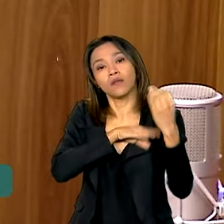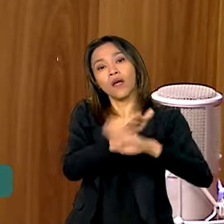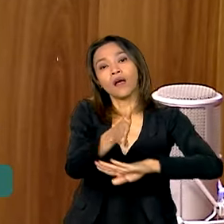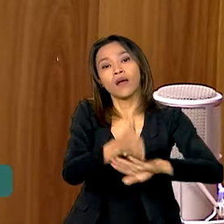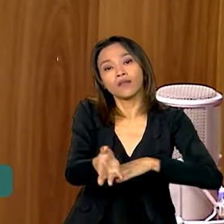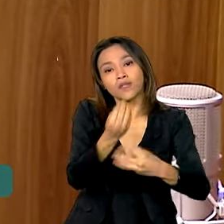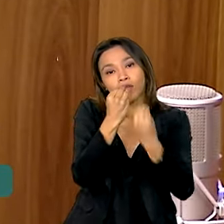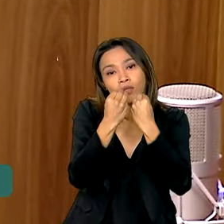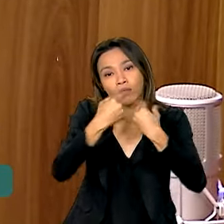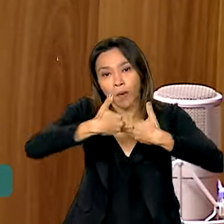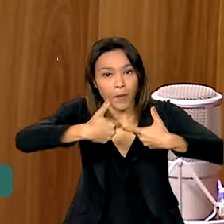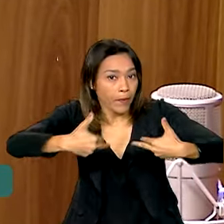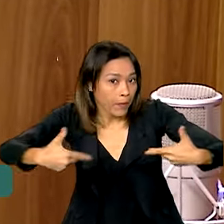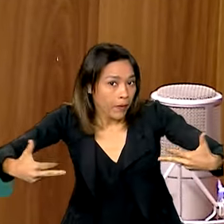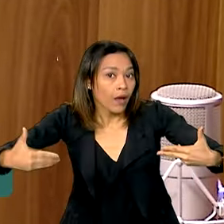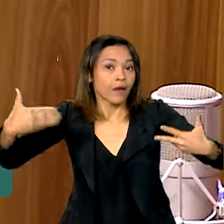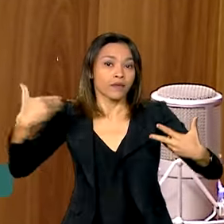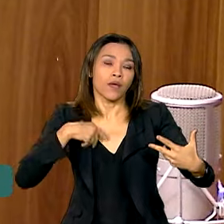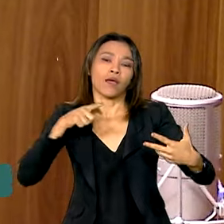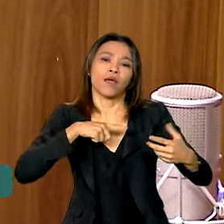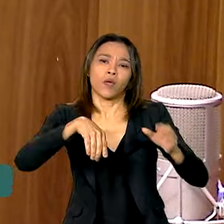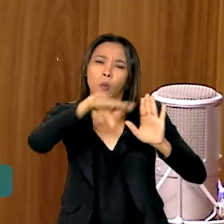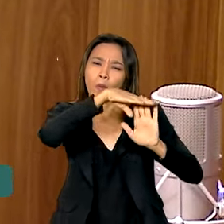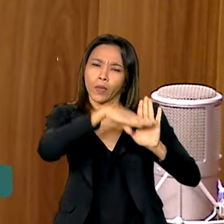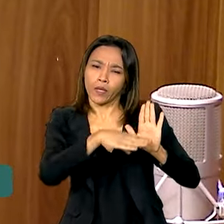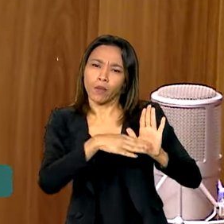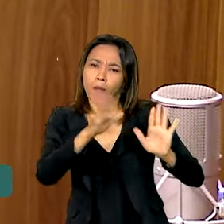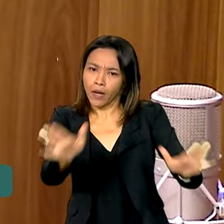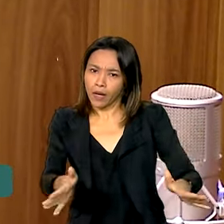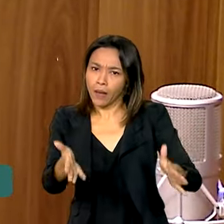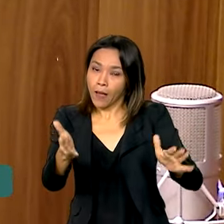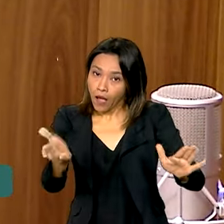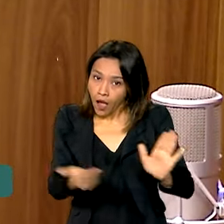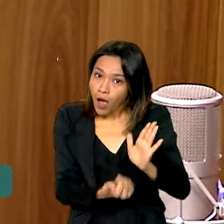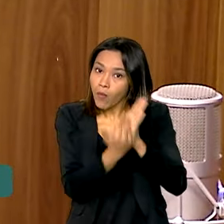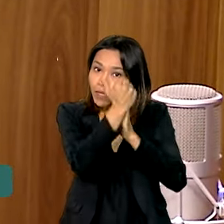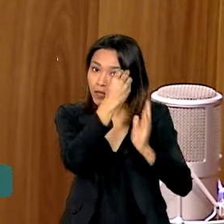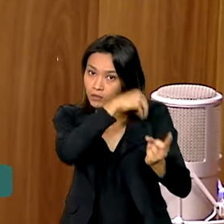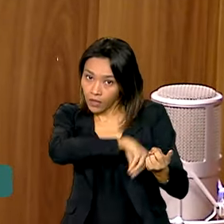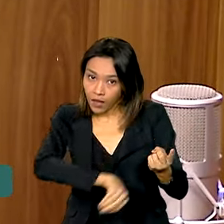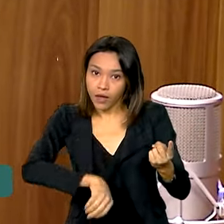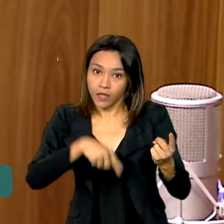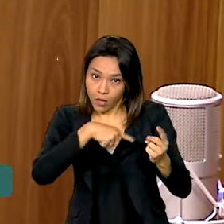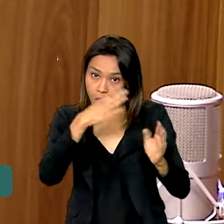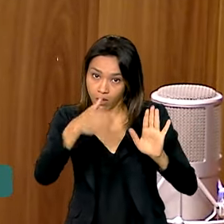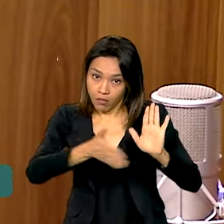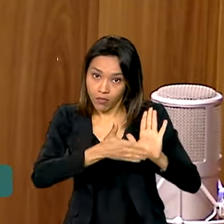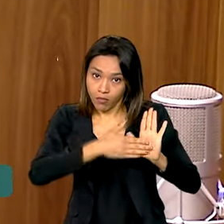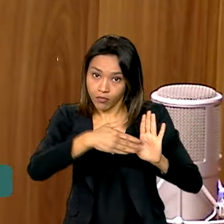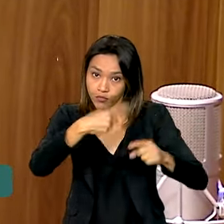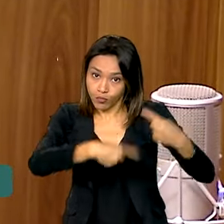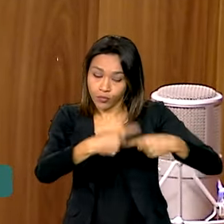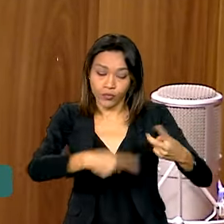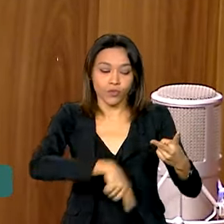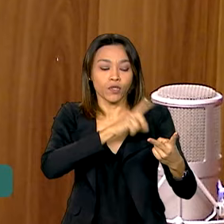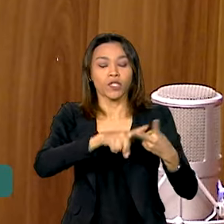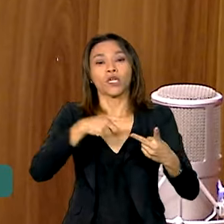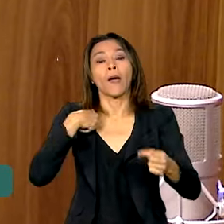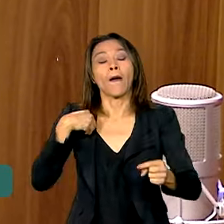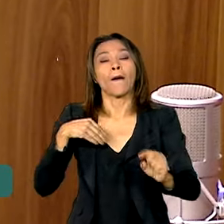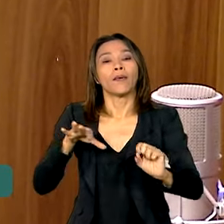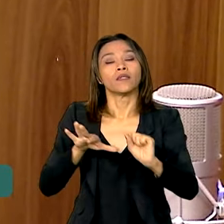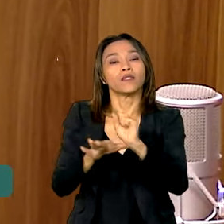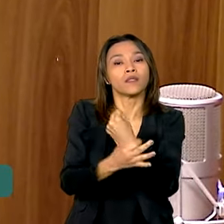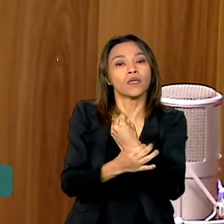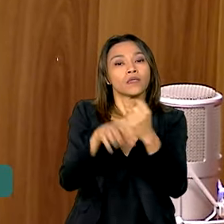alimentos. Então, é um plano que reúne ações para aumentar a renda disponível da população, aumentar a inclusão em sistemas de proteção social